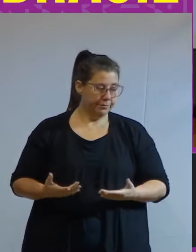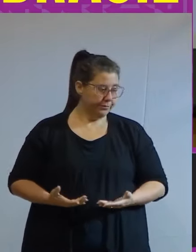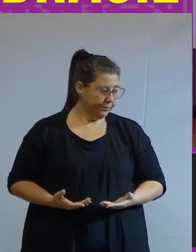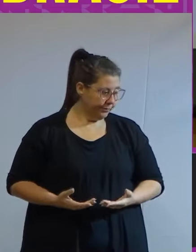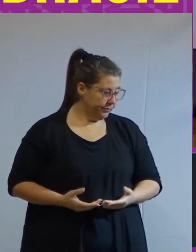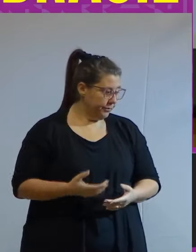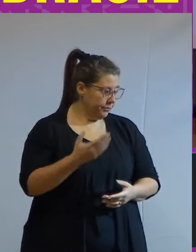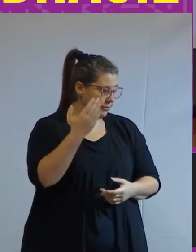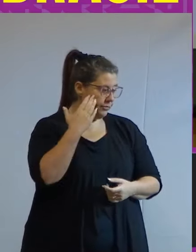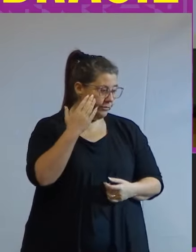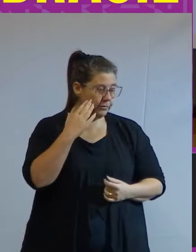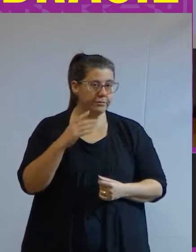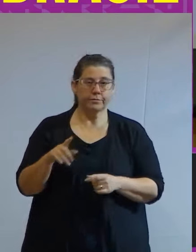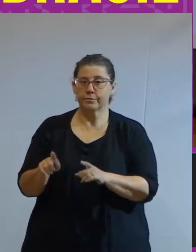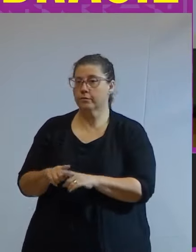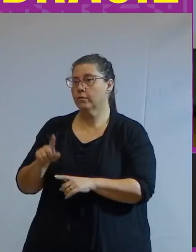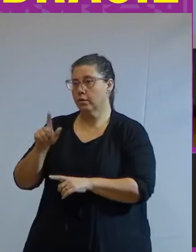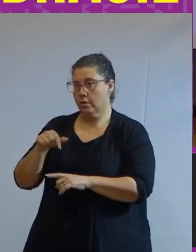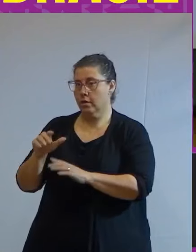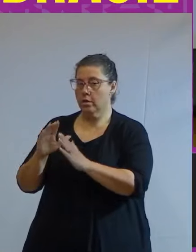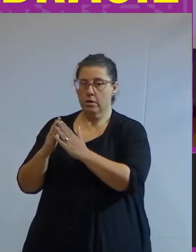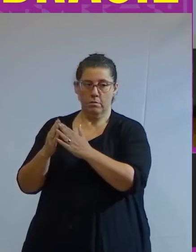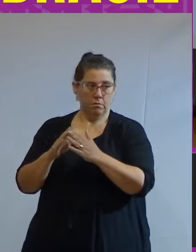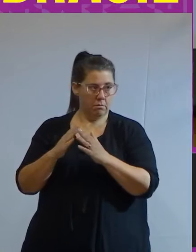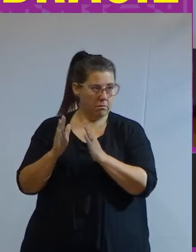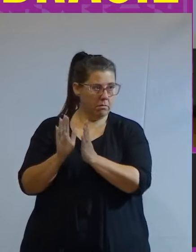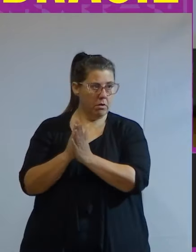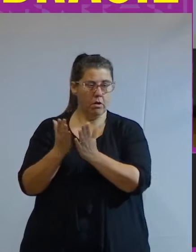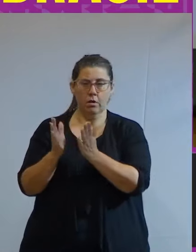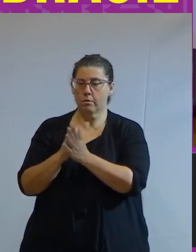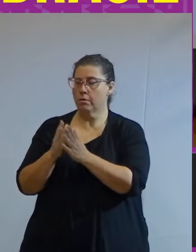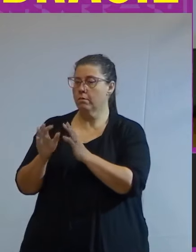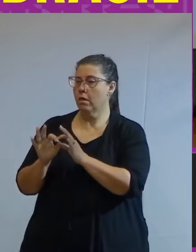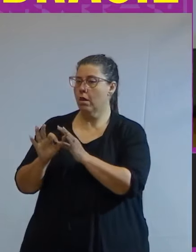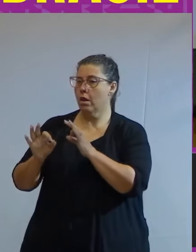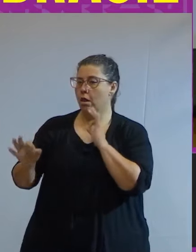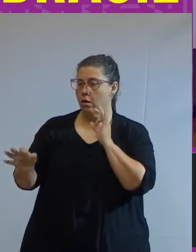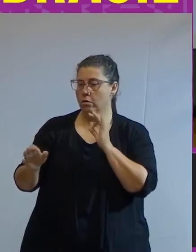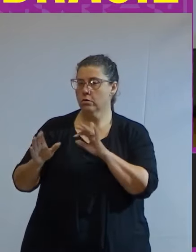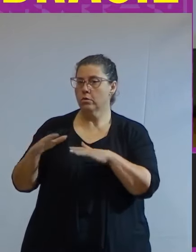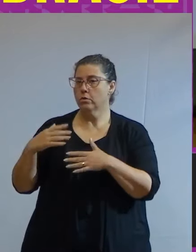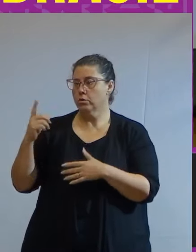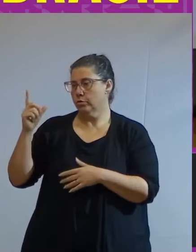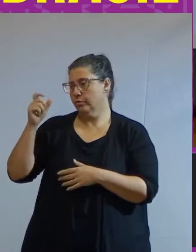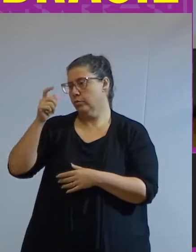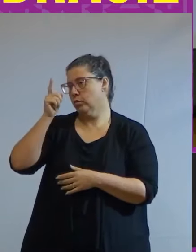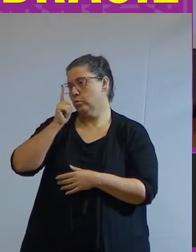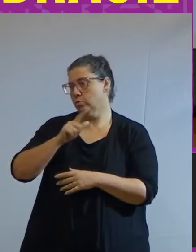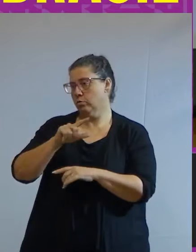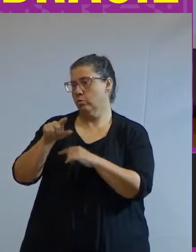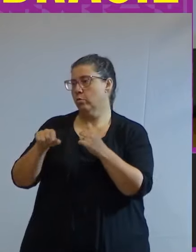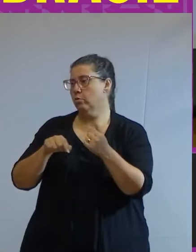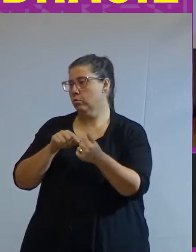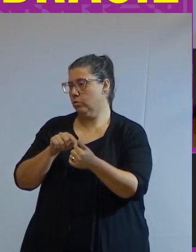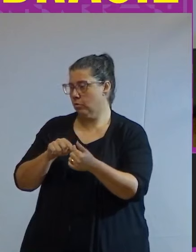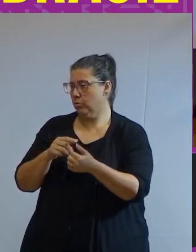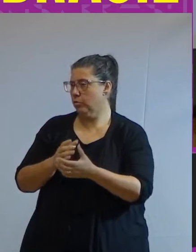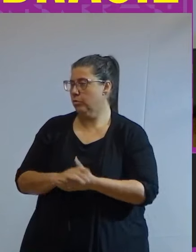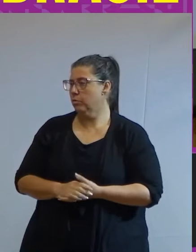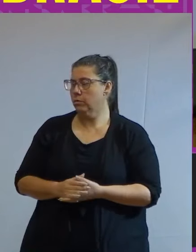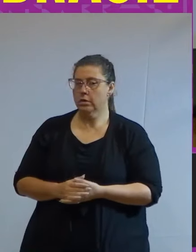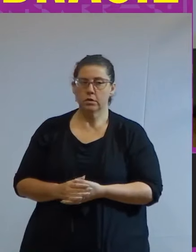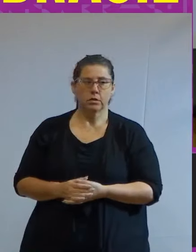para quem é que também é da periferia e mora também distante o quanto é difícil a gente conseguir alcançar muitas coisas